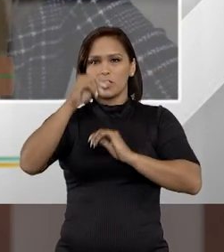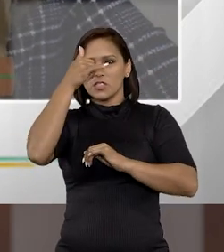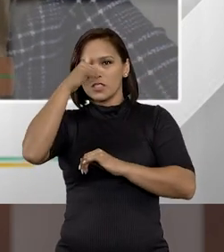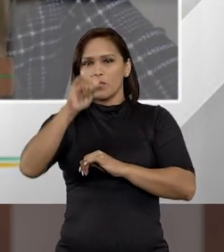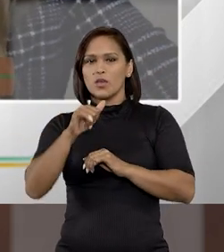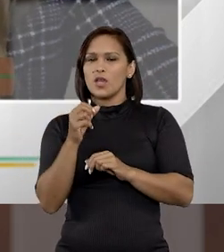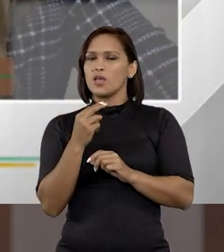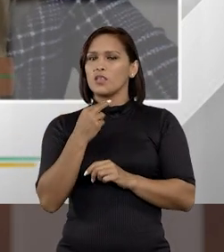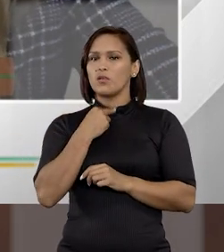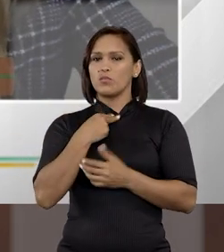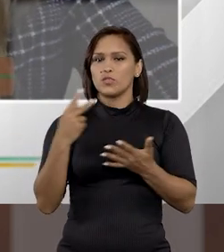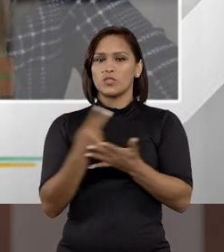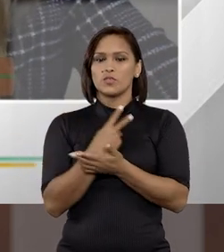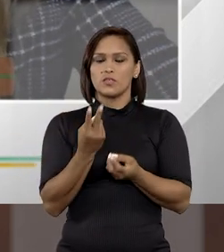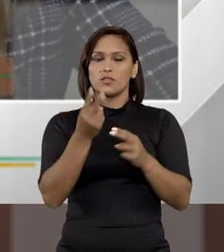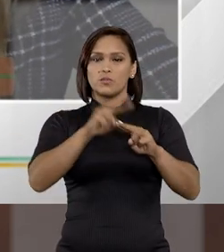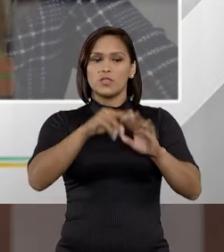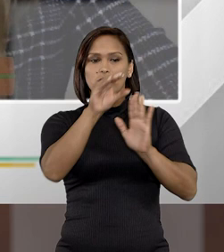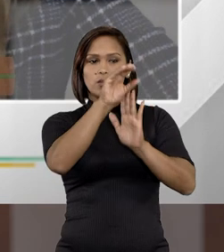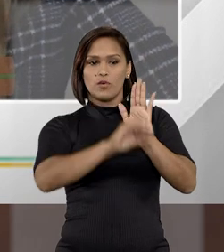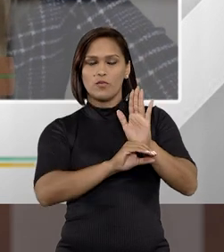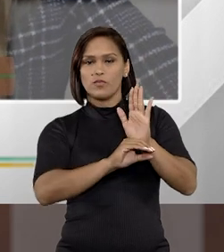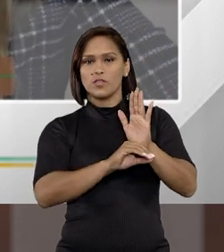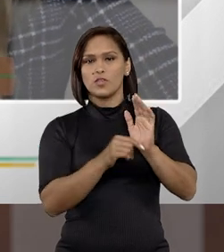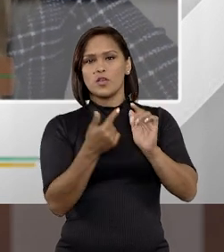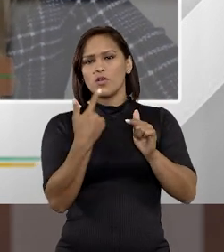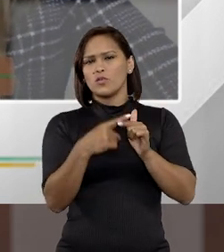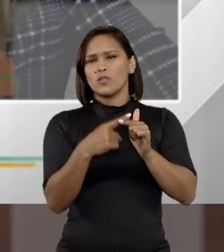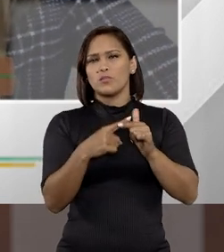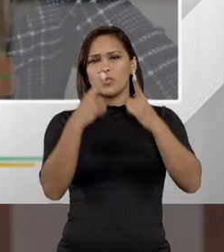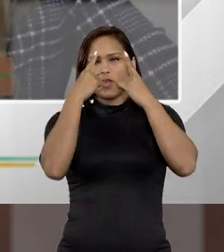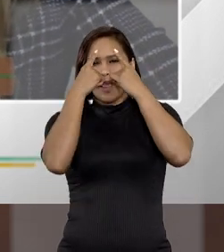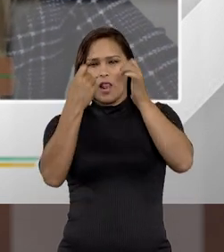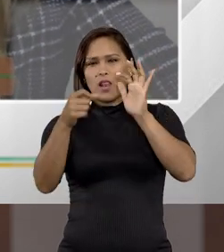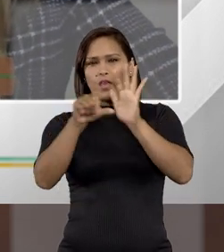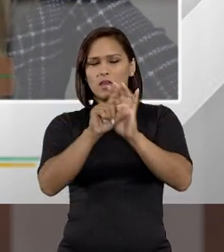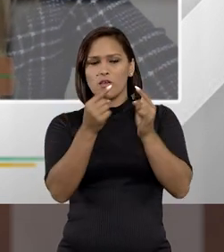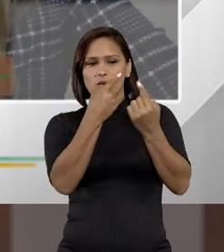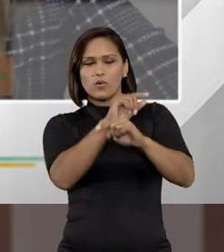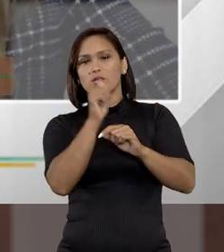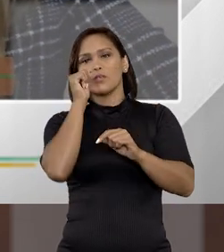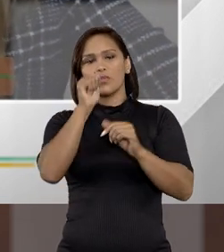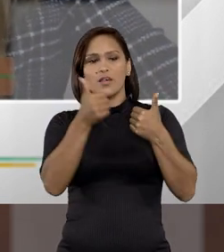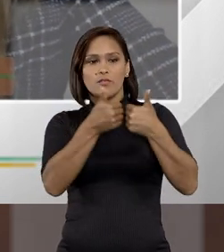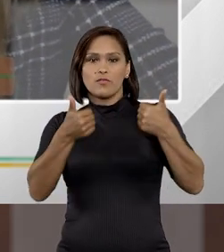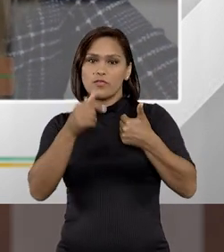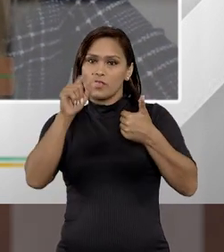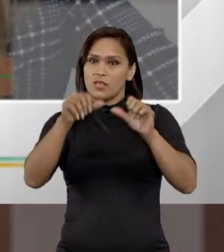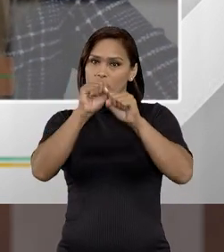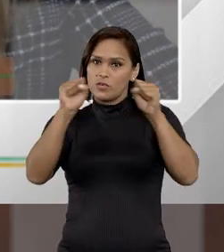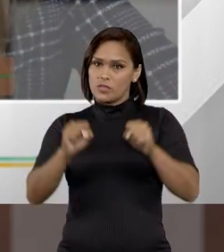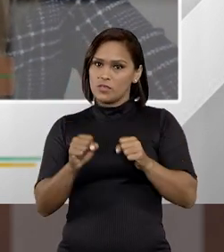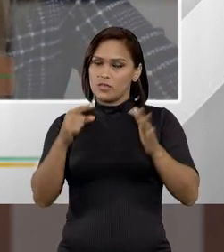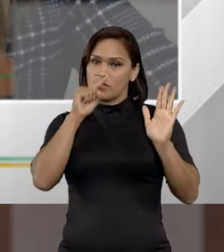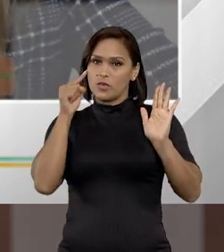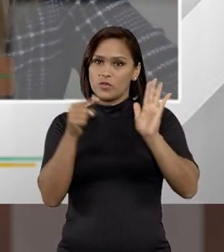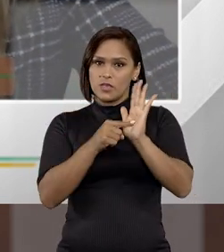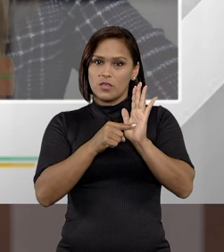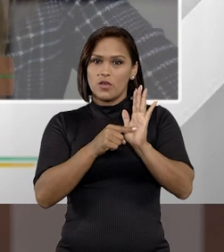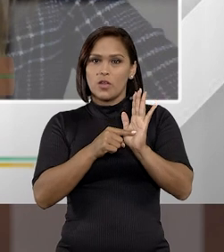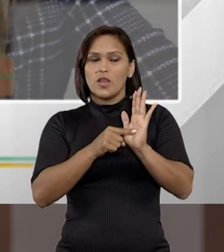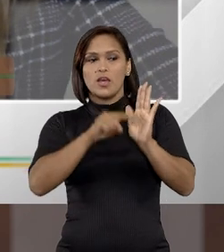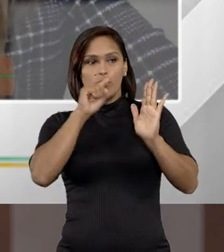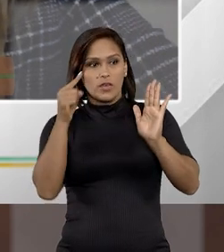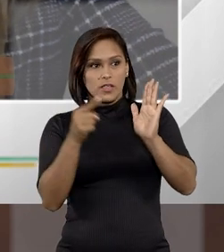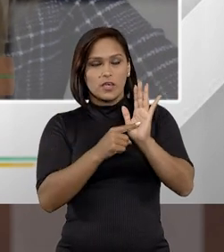não pode haver essa prisão preventiva de ofício, não é porque é lei de violência doméstica contra a mulher que a gente vai afastar o sistema acusatório, o sistema